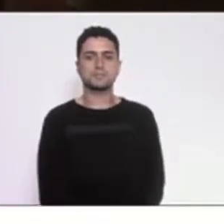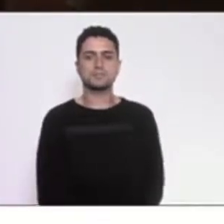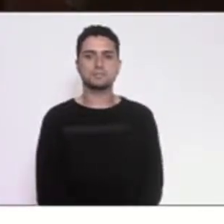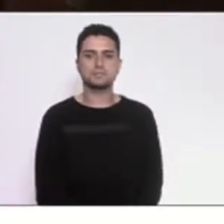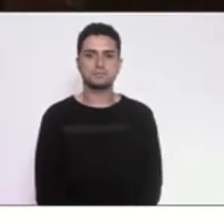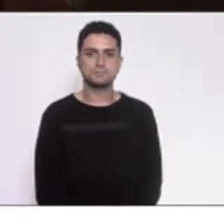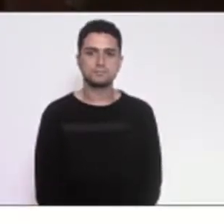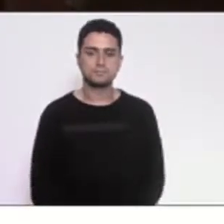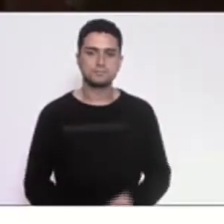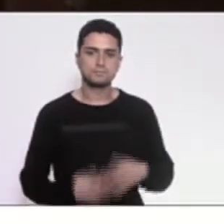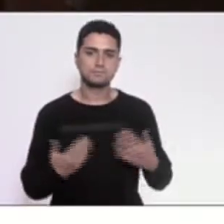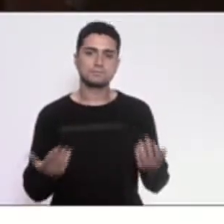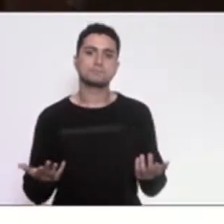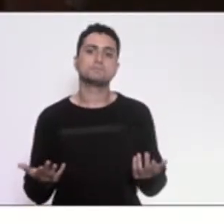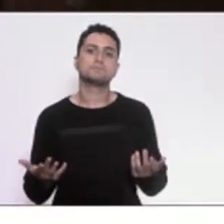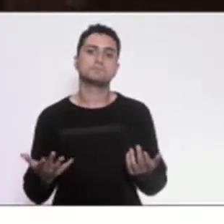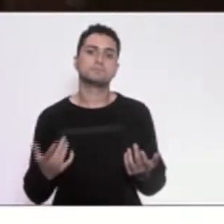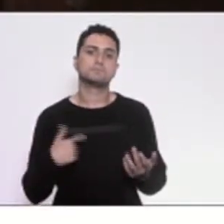70,